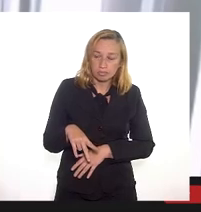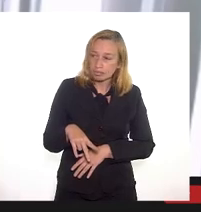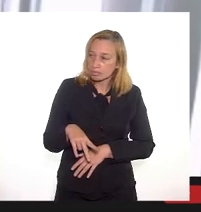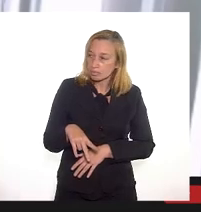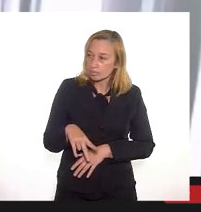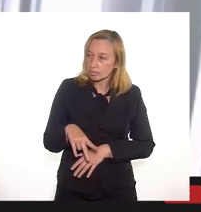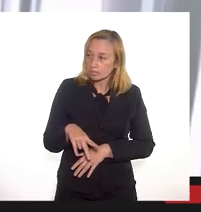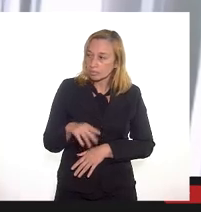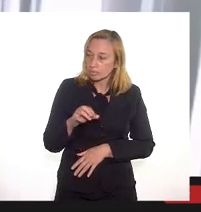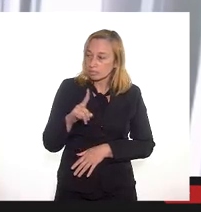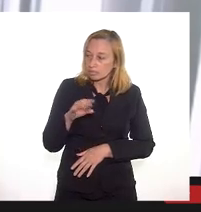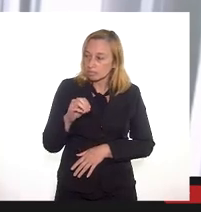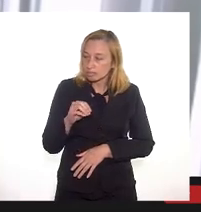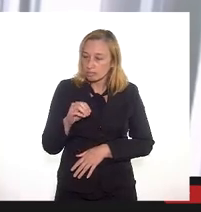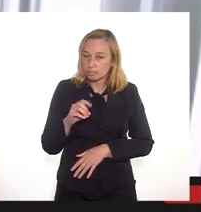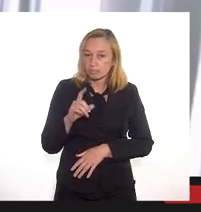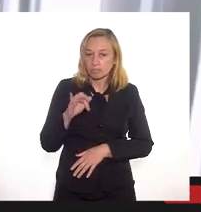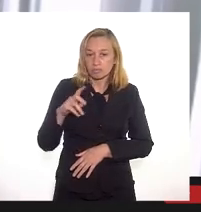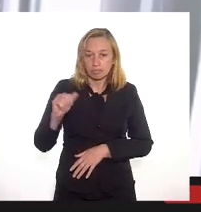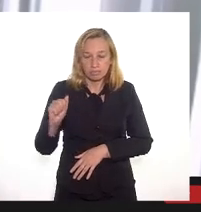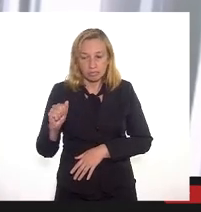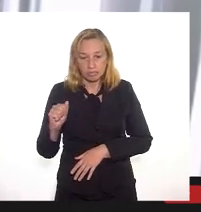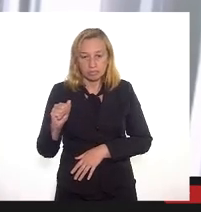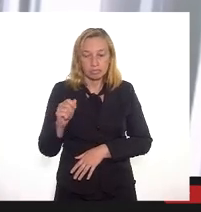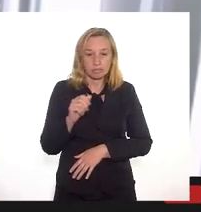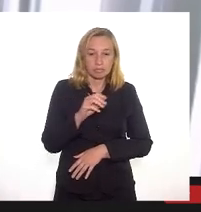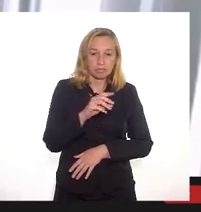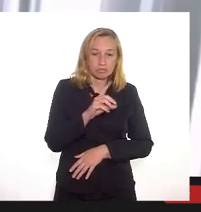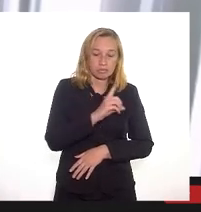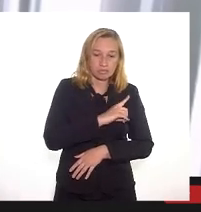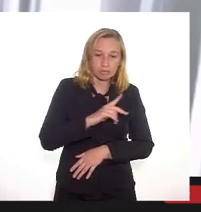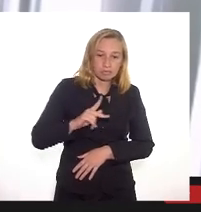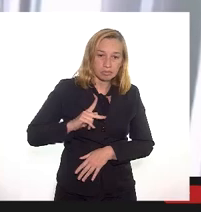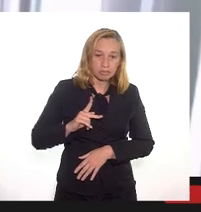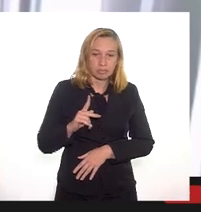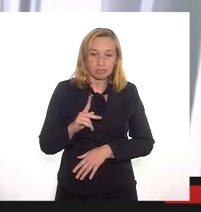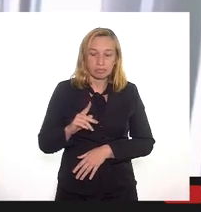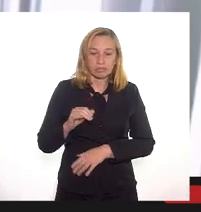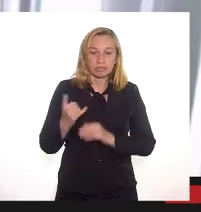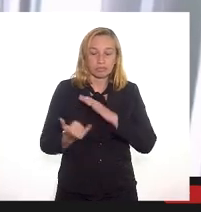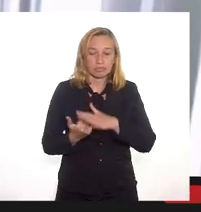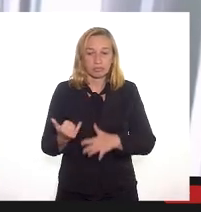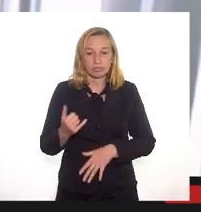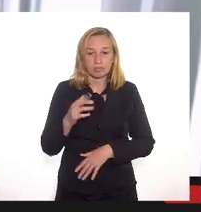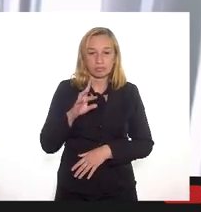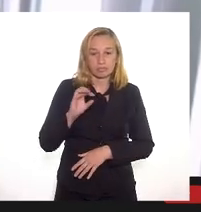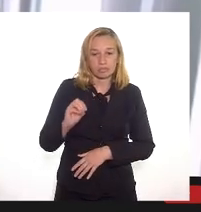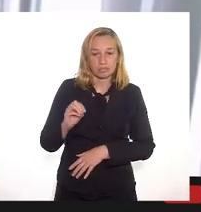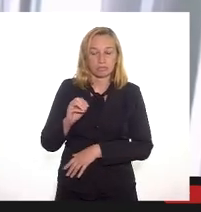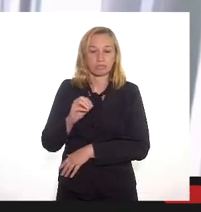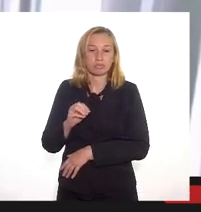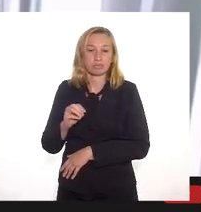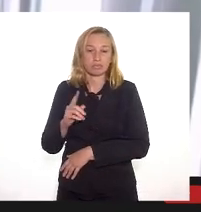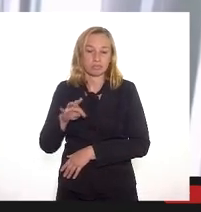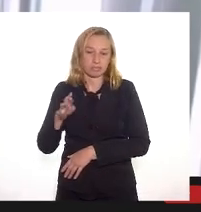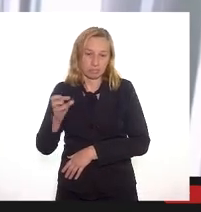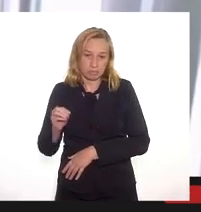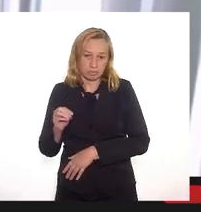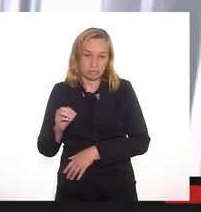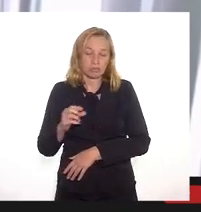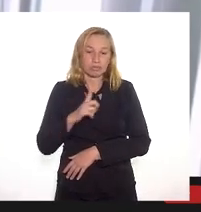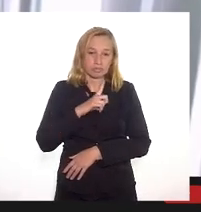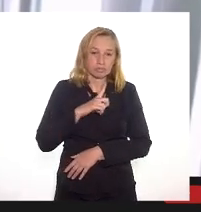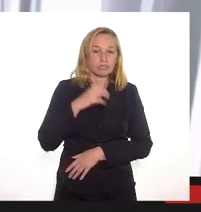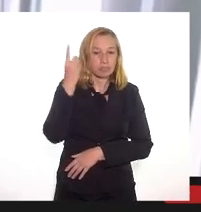Raulino ao INEA à Defensoria enfim ao Instituto Rio Metrópole e ao próprio